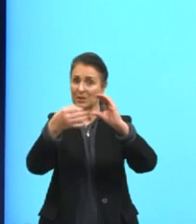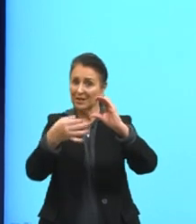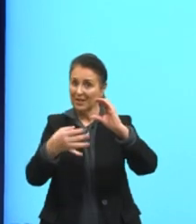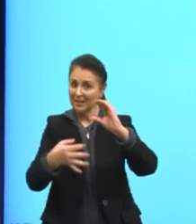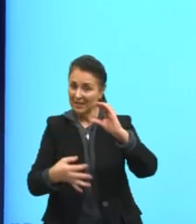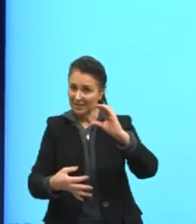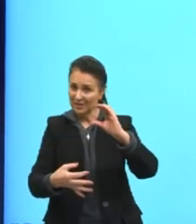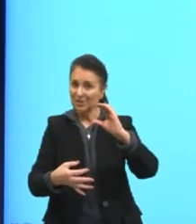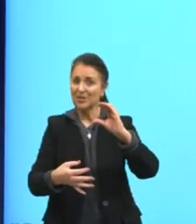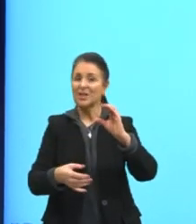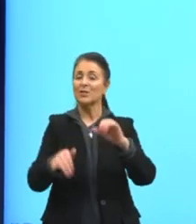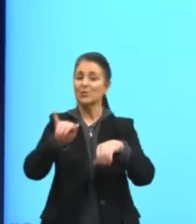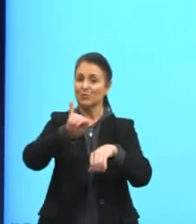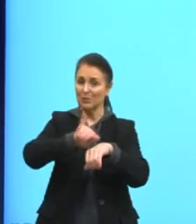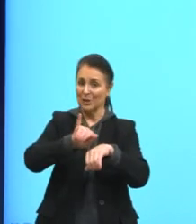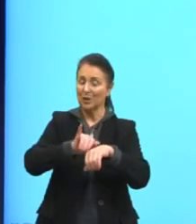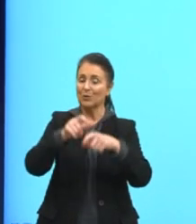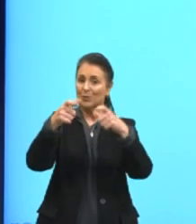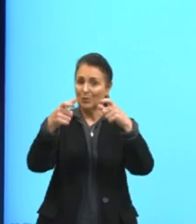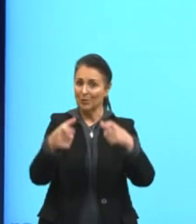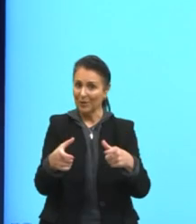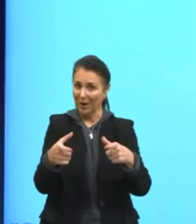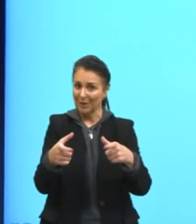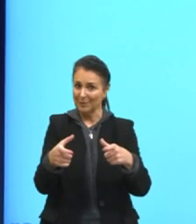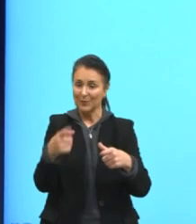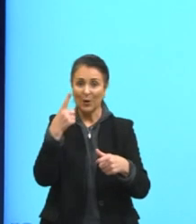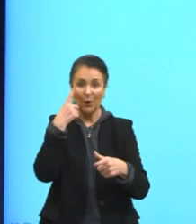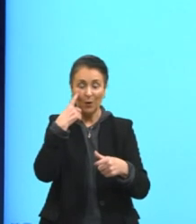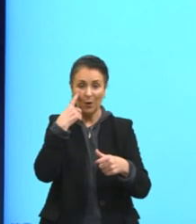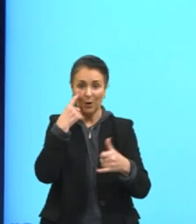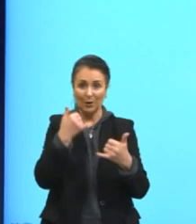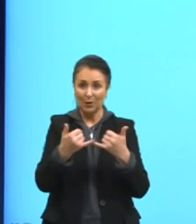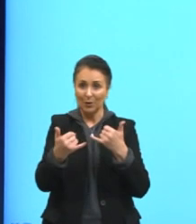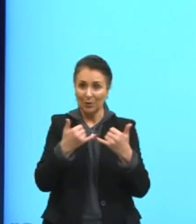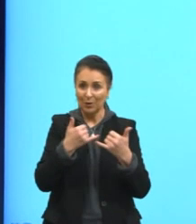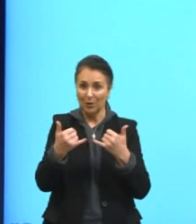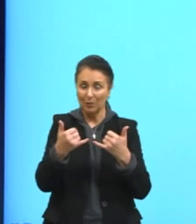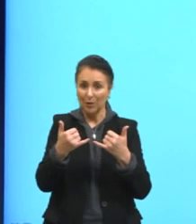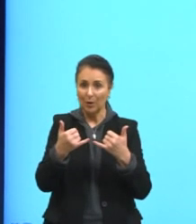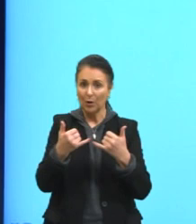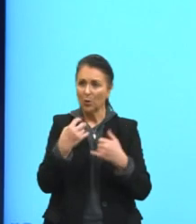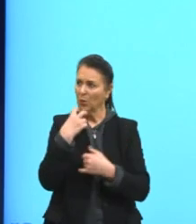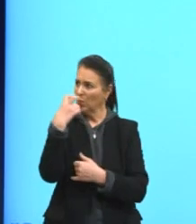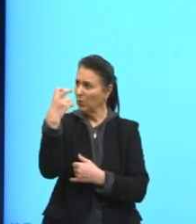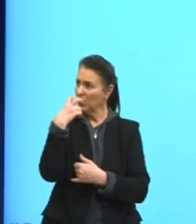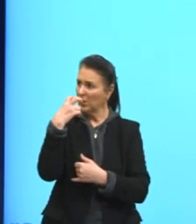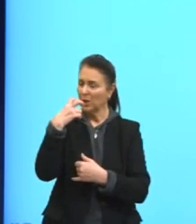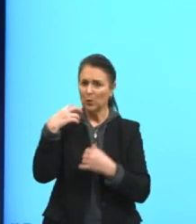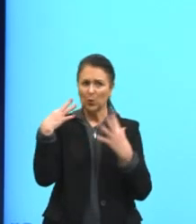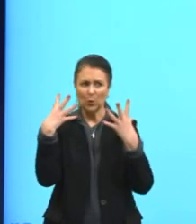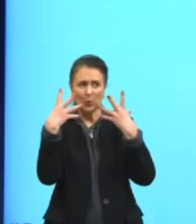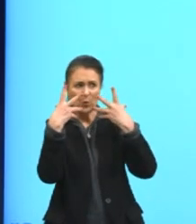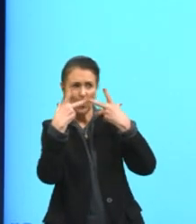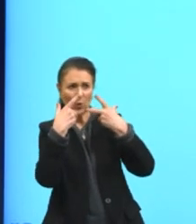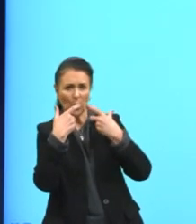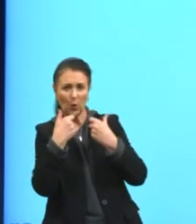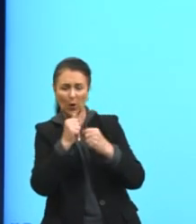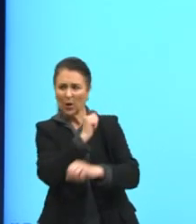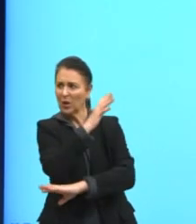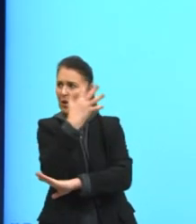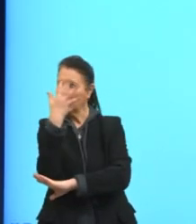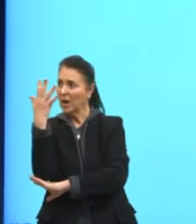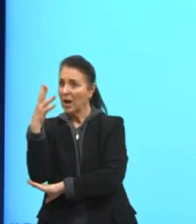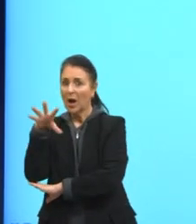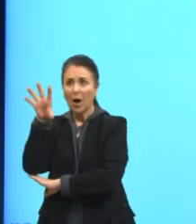objeto ou lugar. Olhem ali o exemplo. O rugido do rei das selvas é ouvido a uma distância de oito